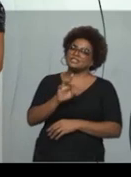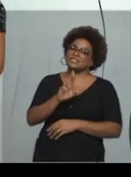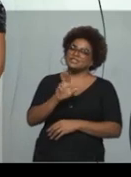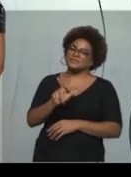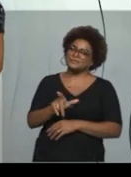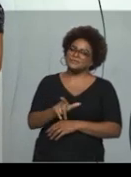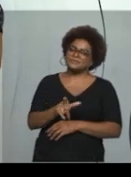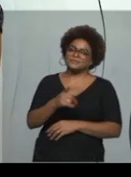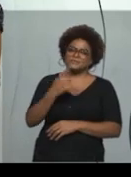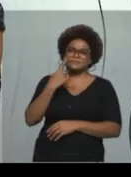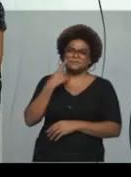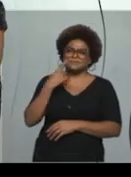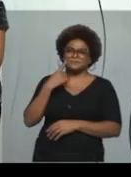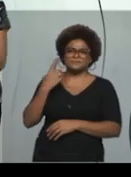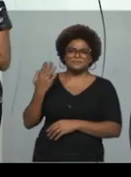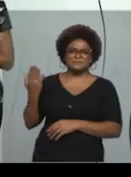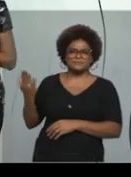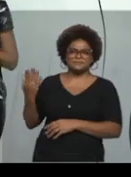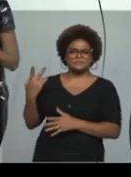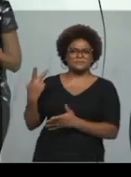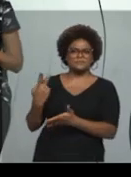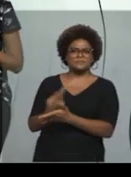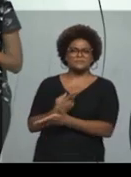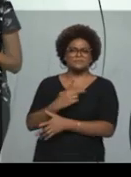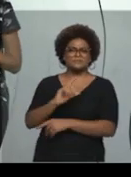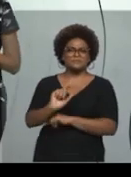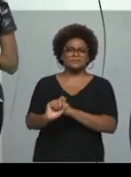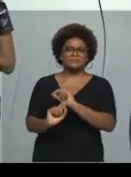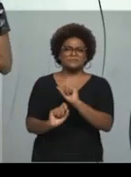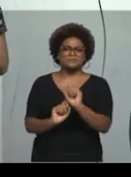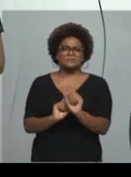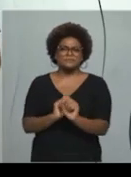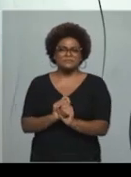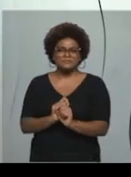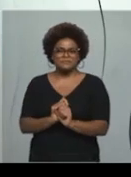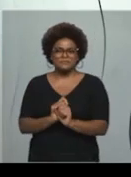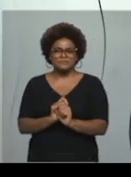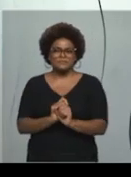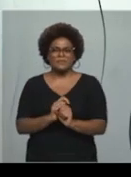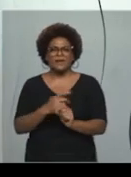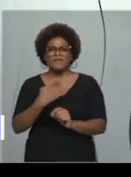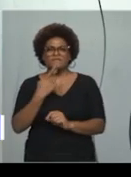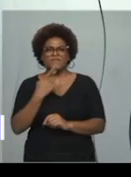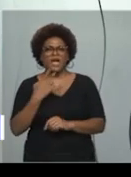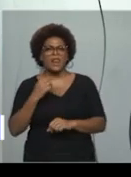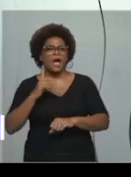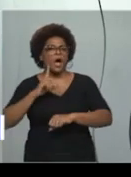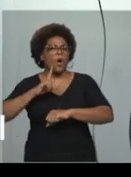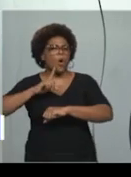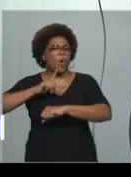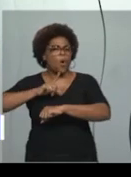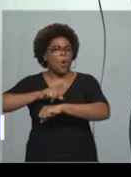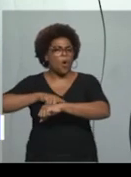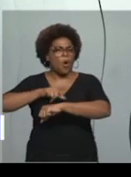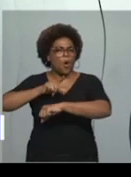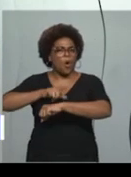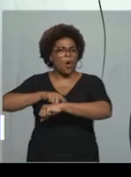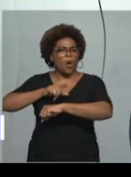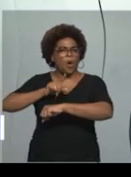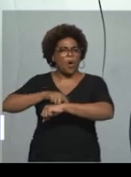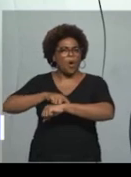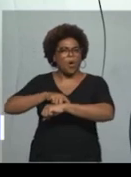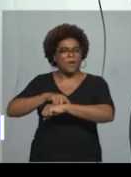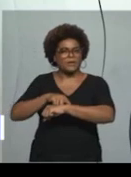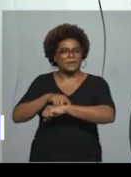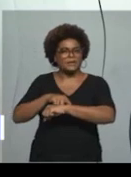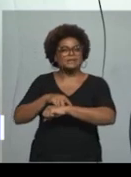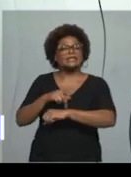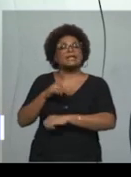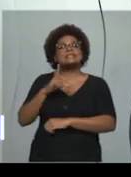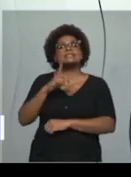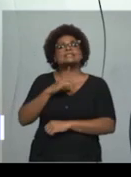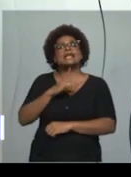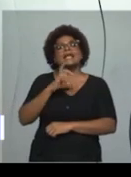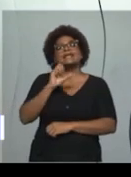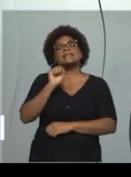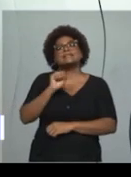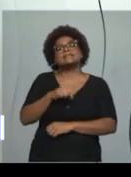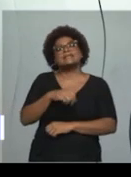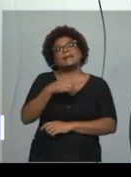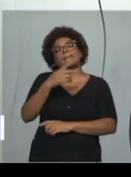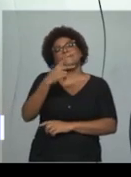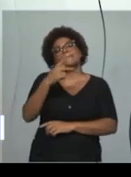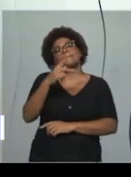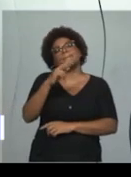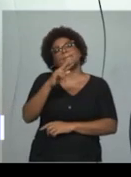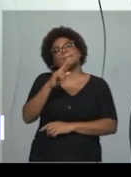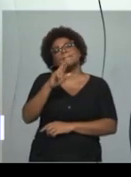olha o que que acontece. Quando a gente tem a questão de horas, a preposição aparece. Em algumas